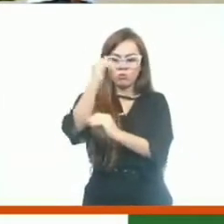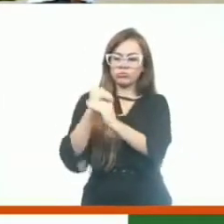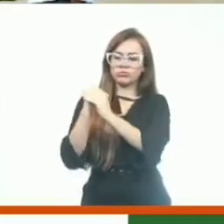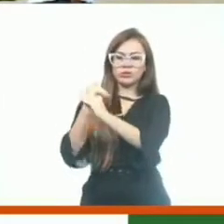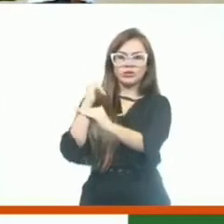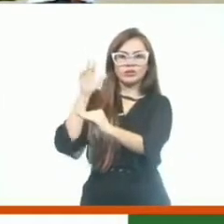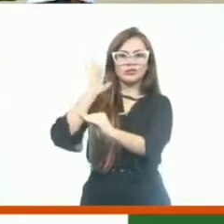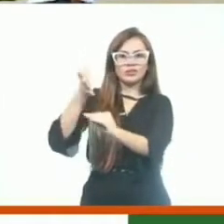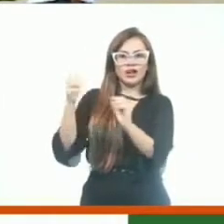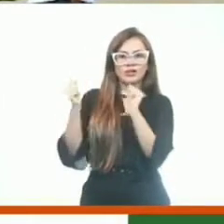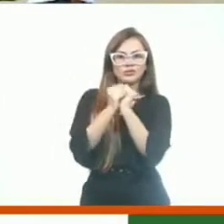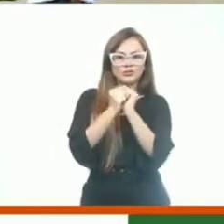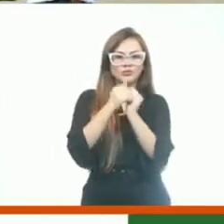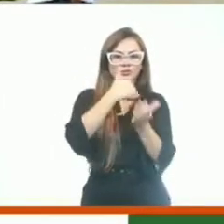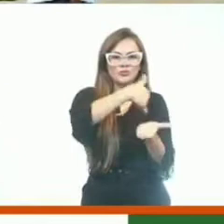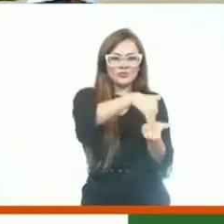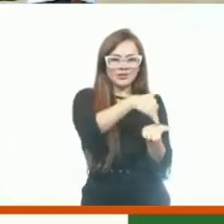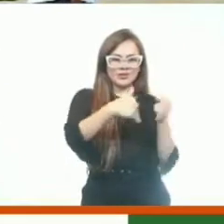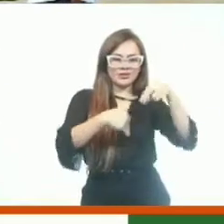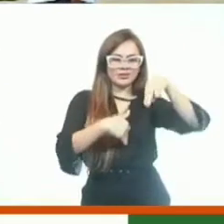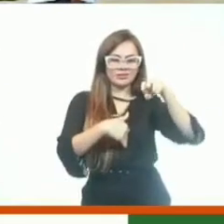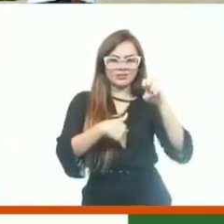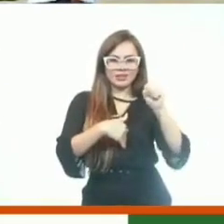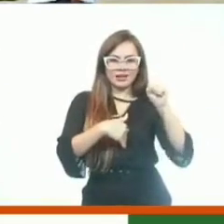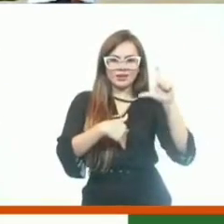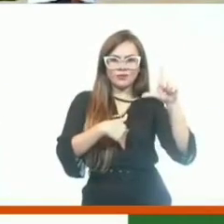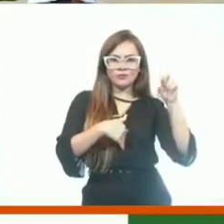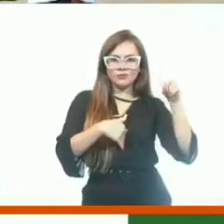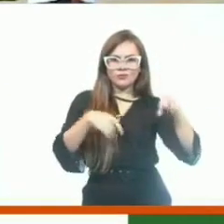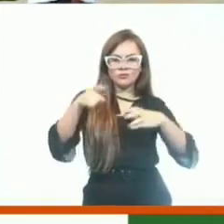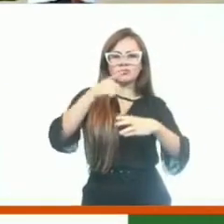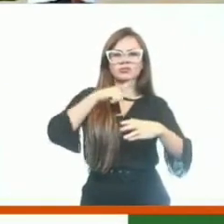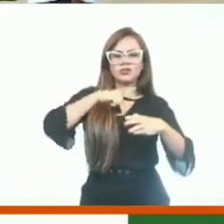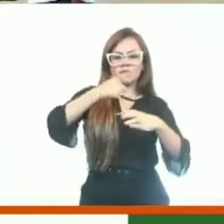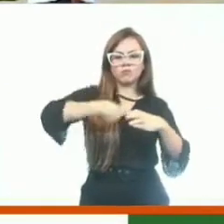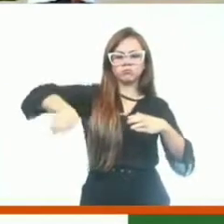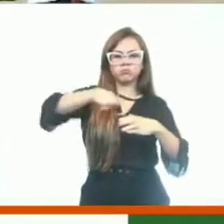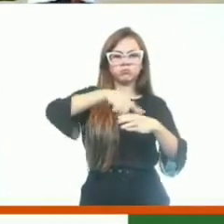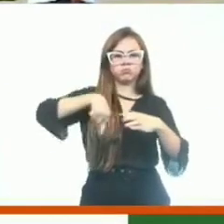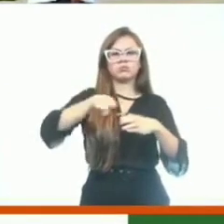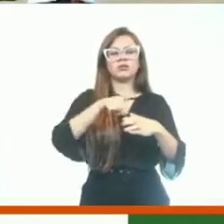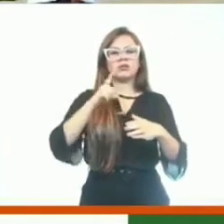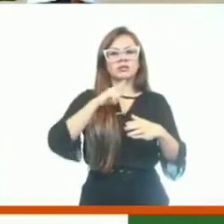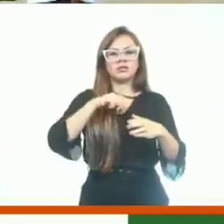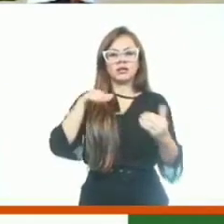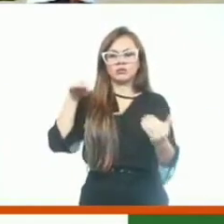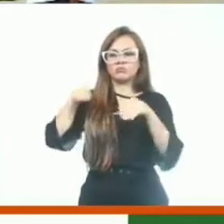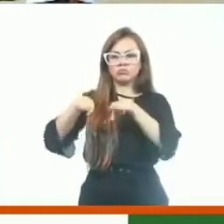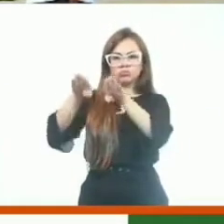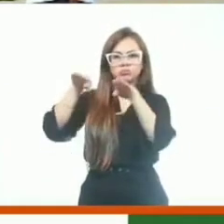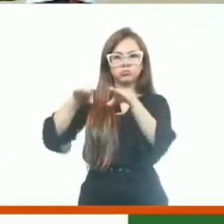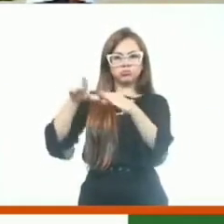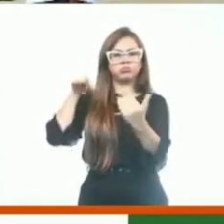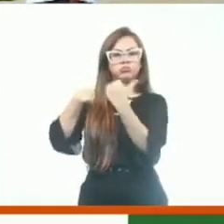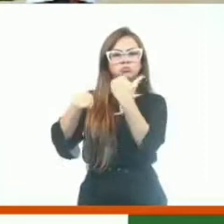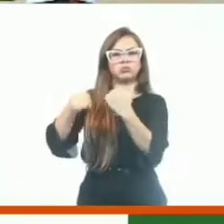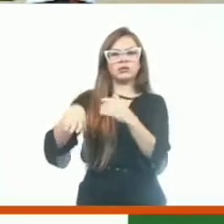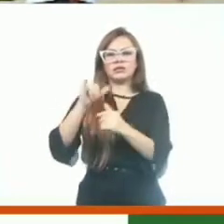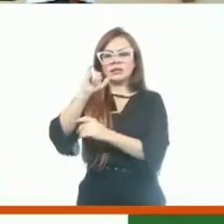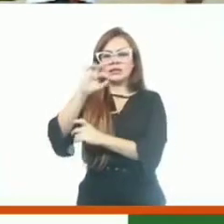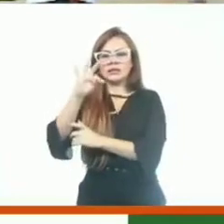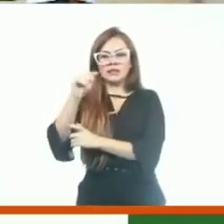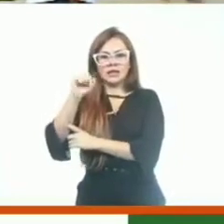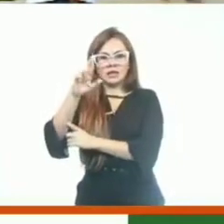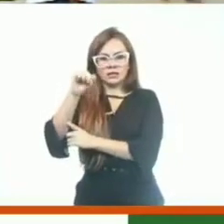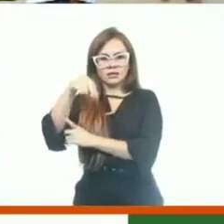andei com o secretário Nelson, que fica mesmo na rotatória da duplicação que está sendo feita entre Itarema e